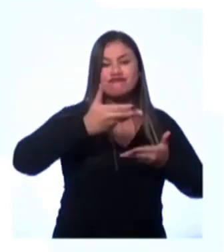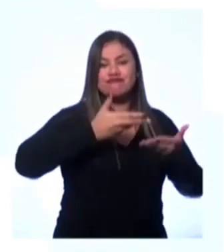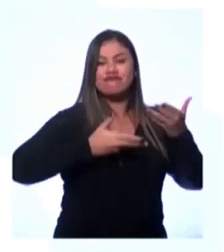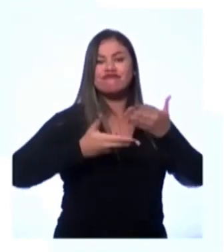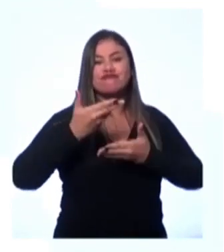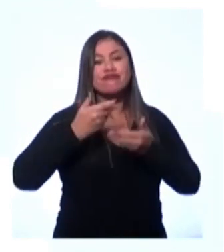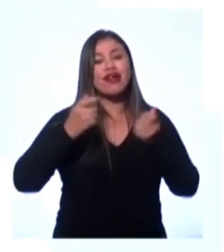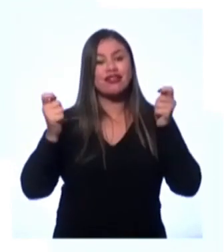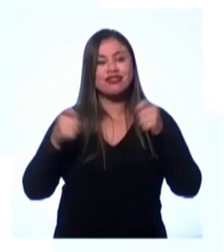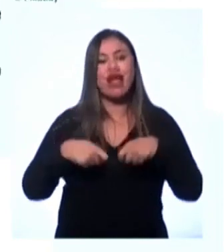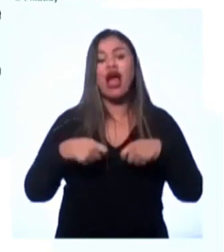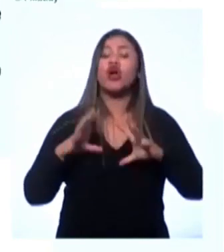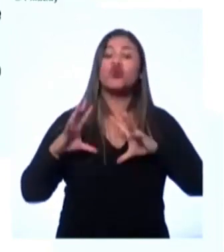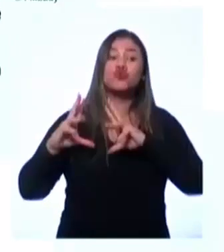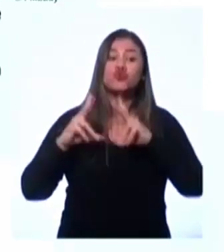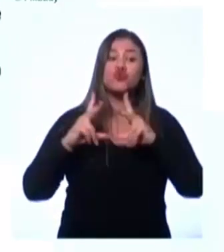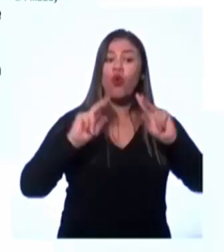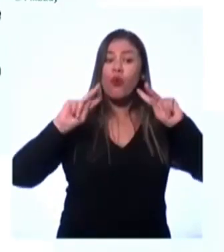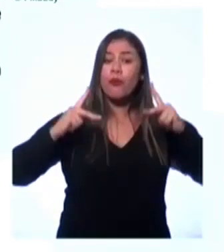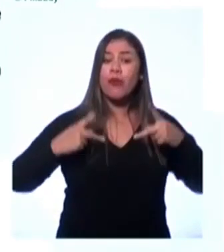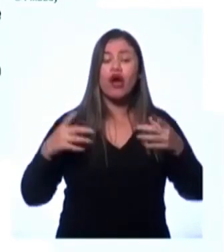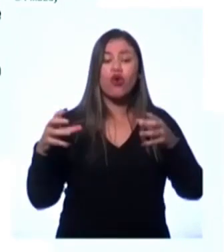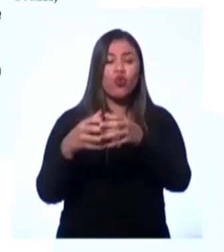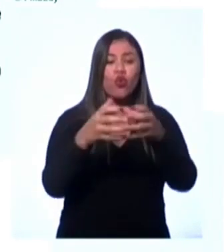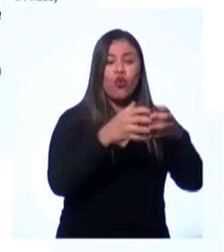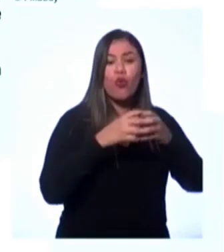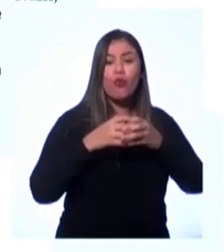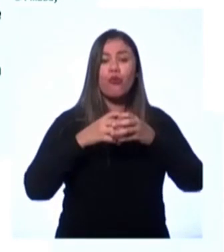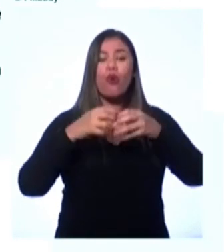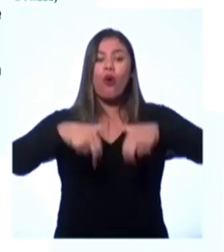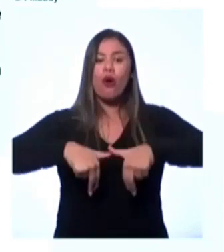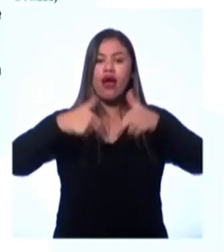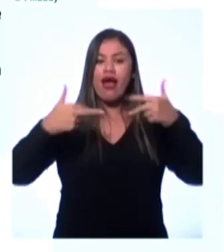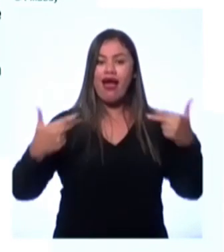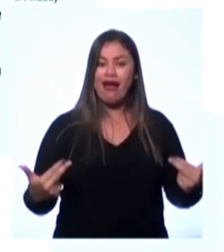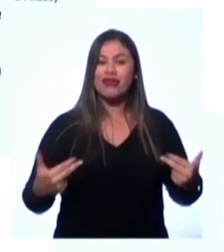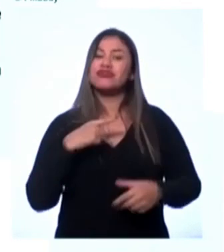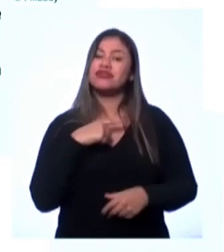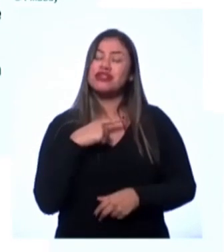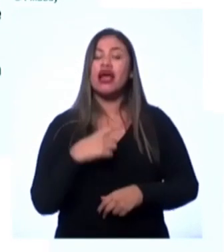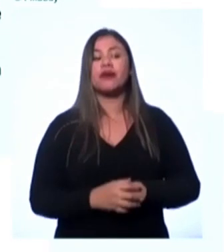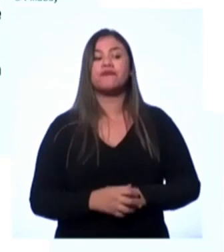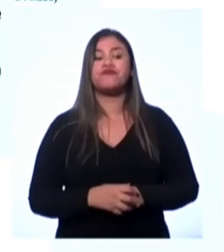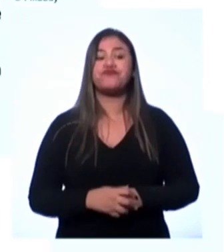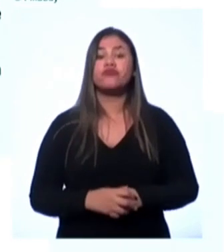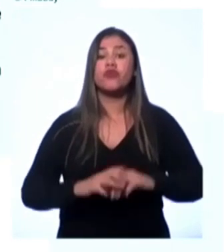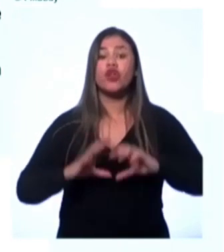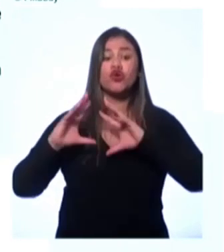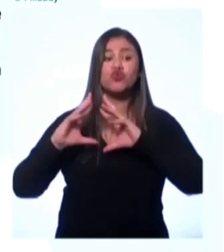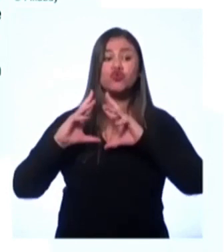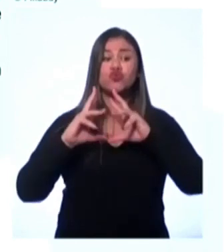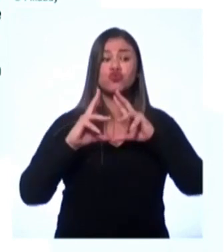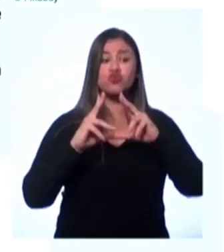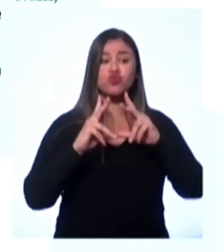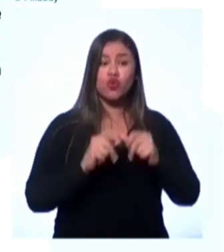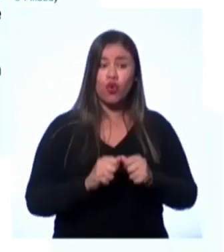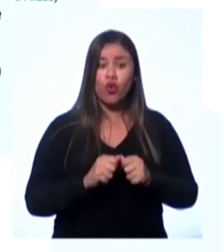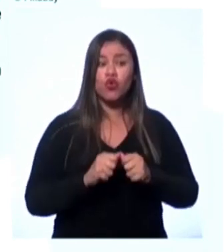sociais. Todos os povos humanos são grupos étnicos. E vejam bem, todos os povos humanos são grupos étnicos